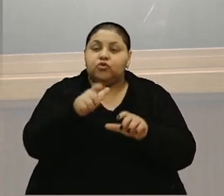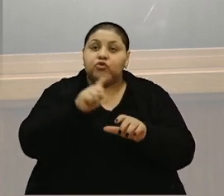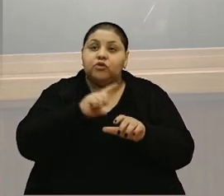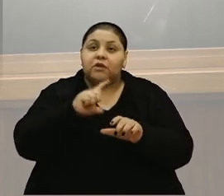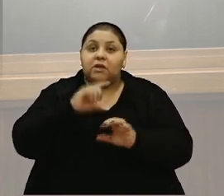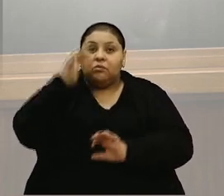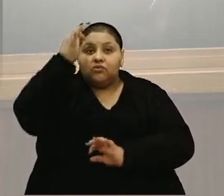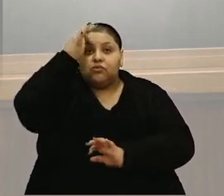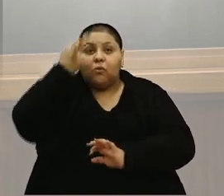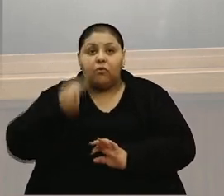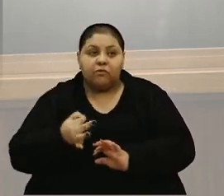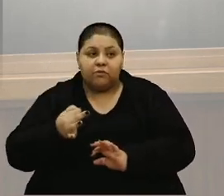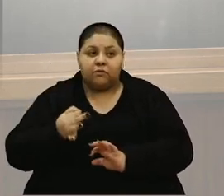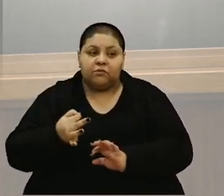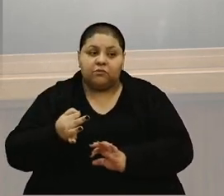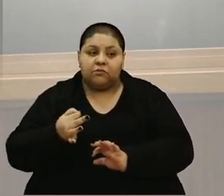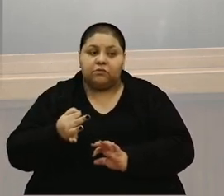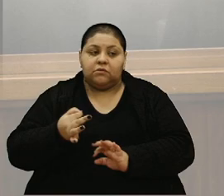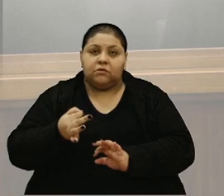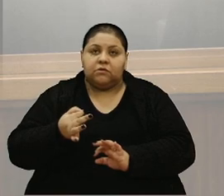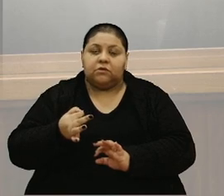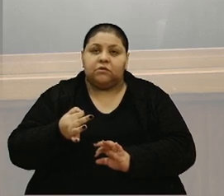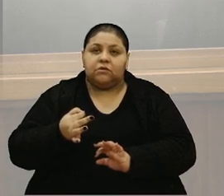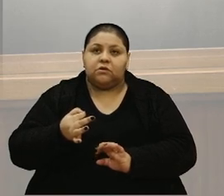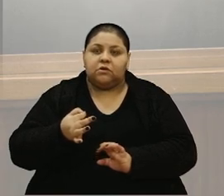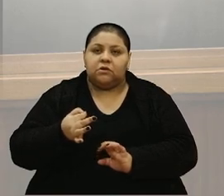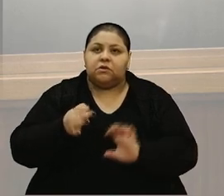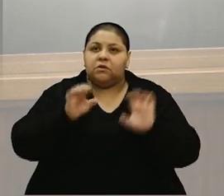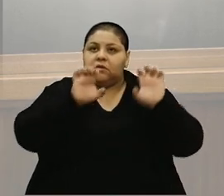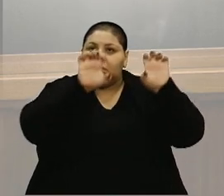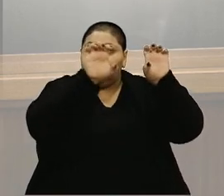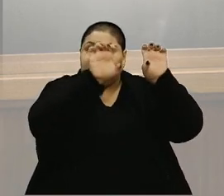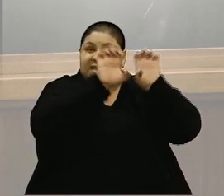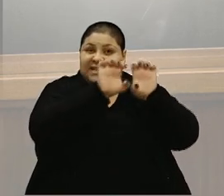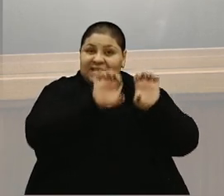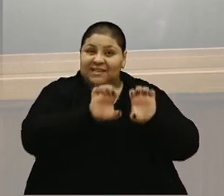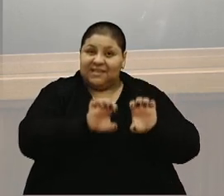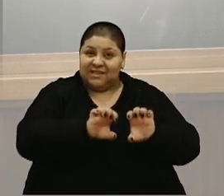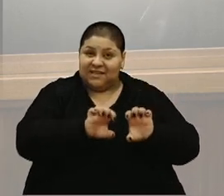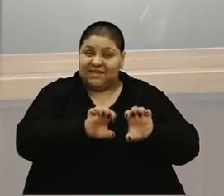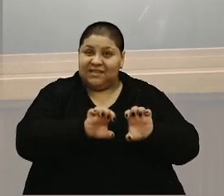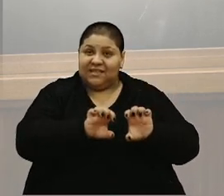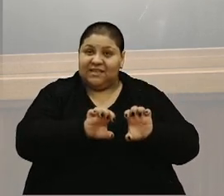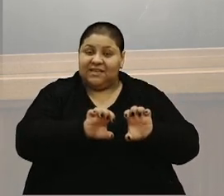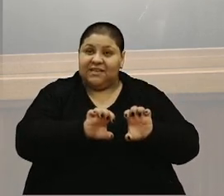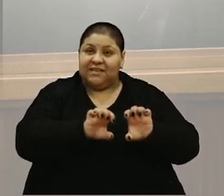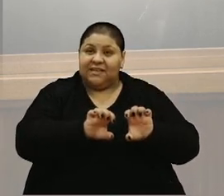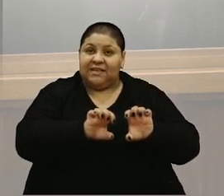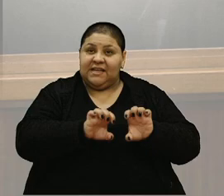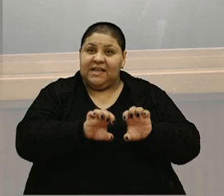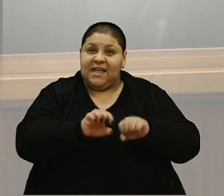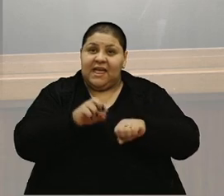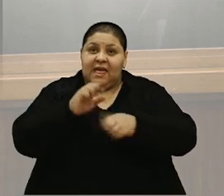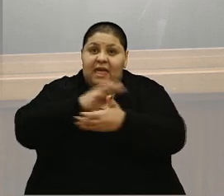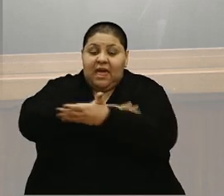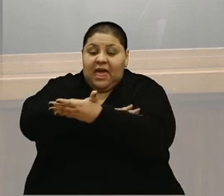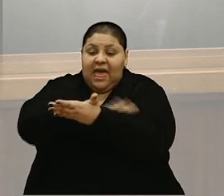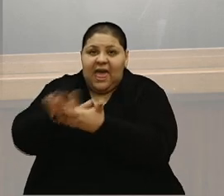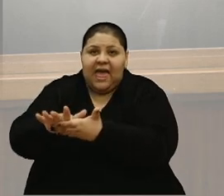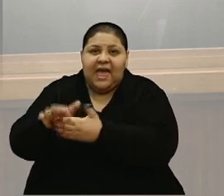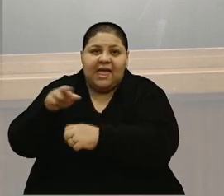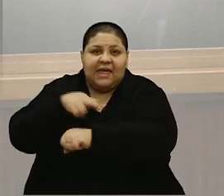conhecimento de que estruturalmente é racista, a gente poder utilizar da